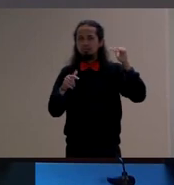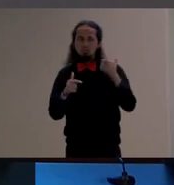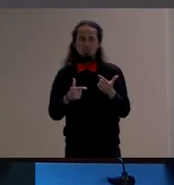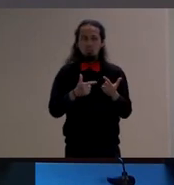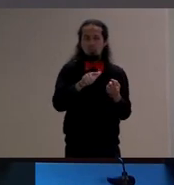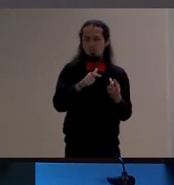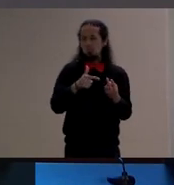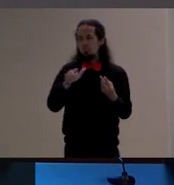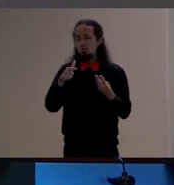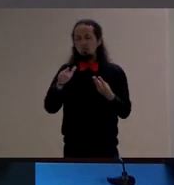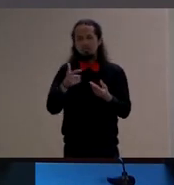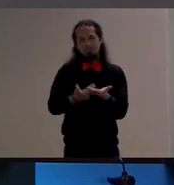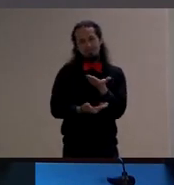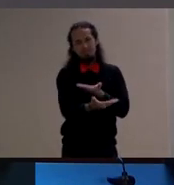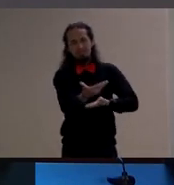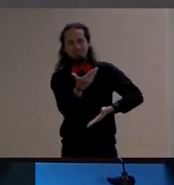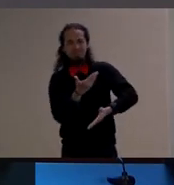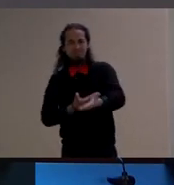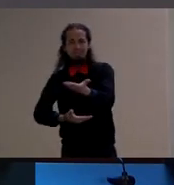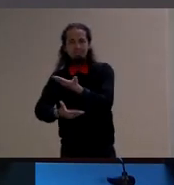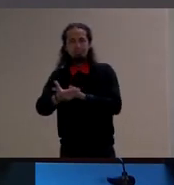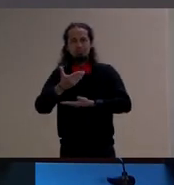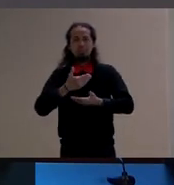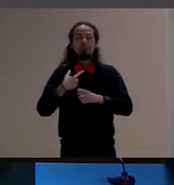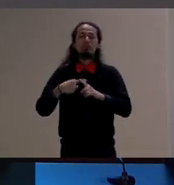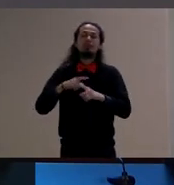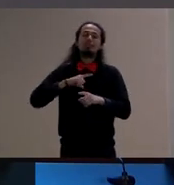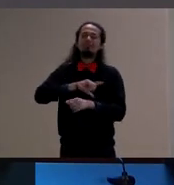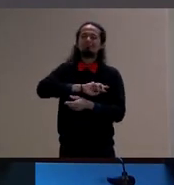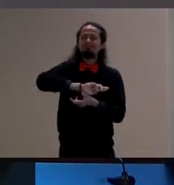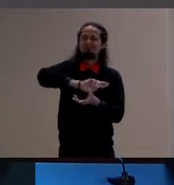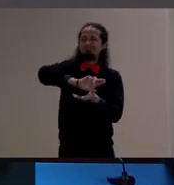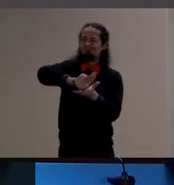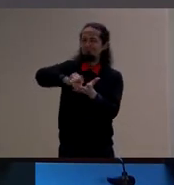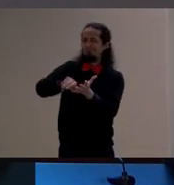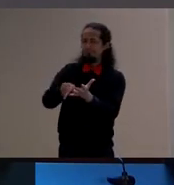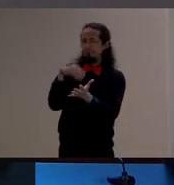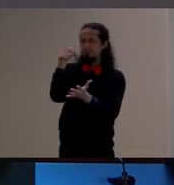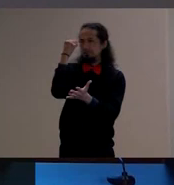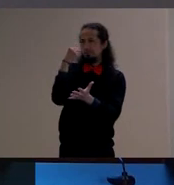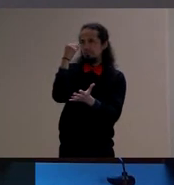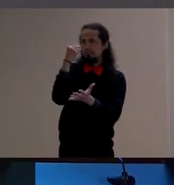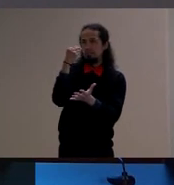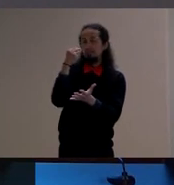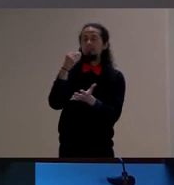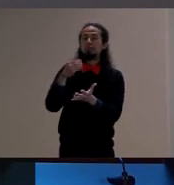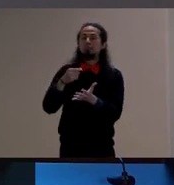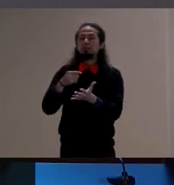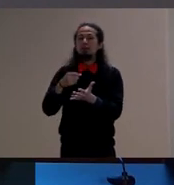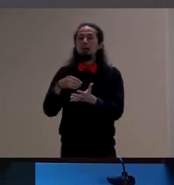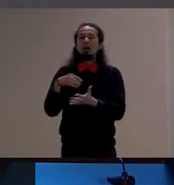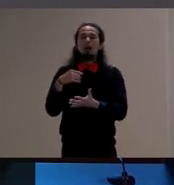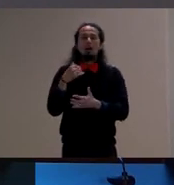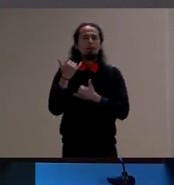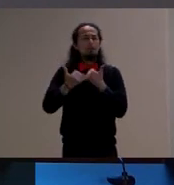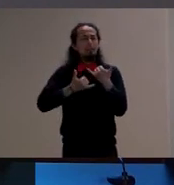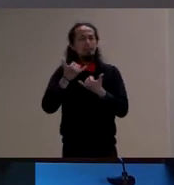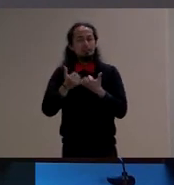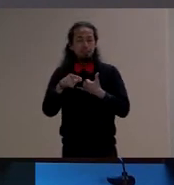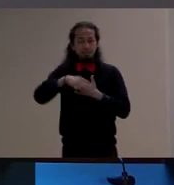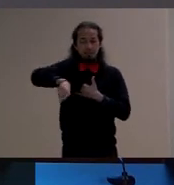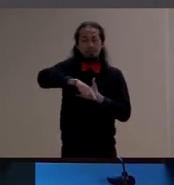coloca em confronto todas essas experiências então a brincadeira seria para o Benjamin esse lugar também de